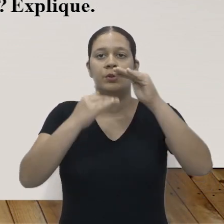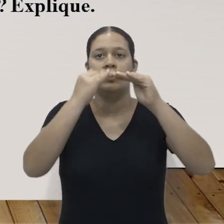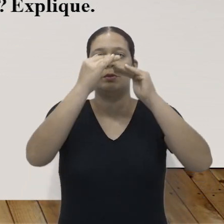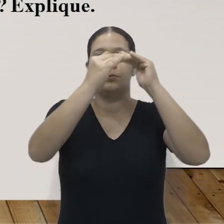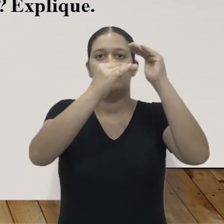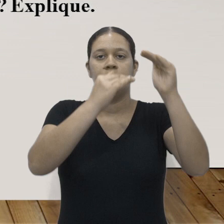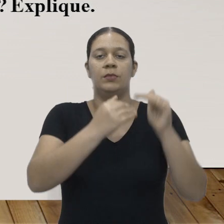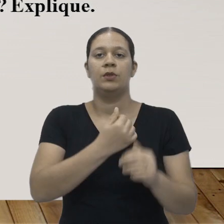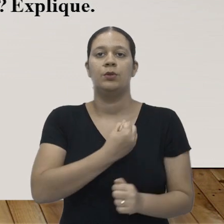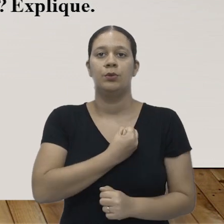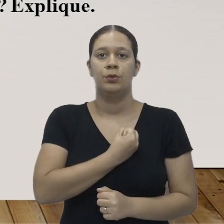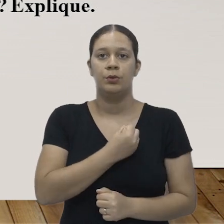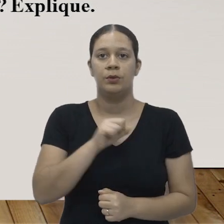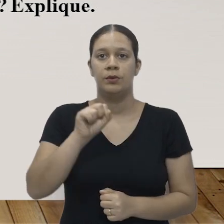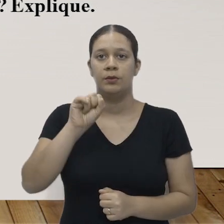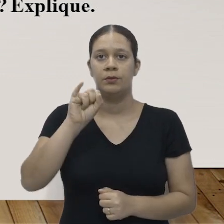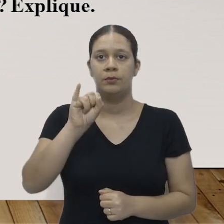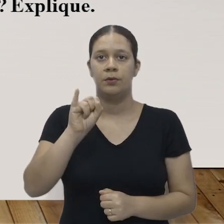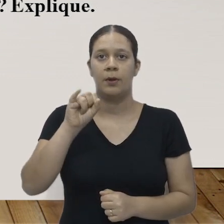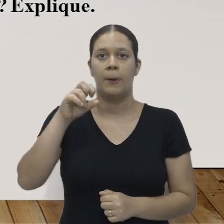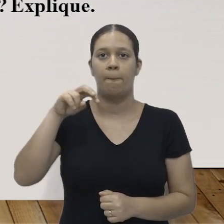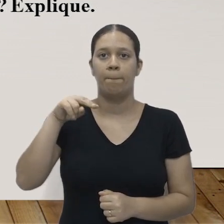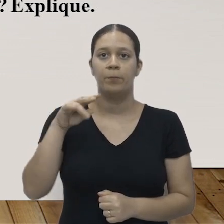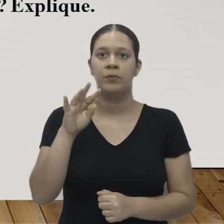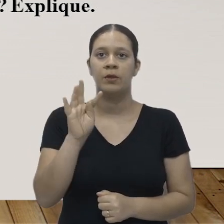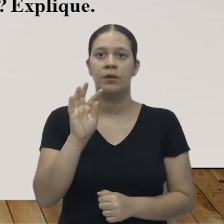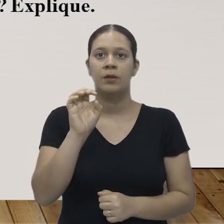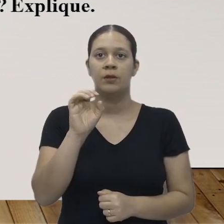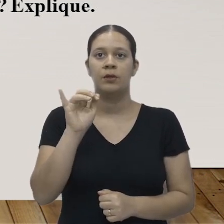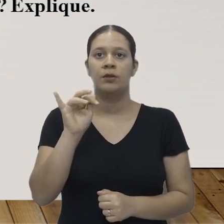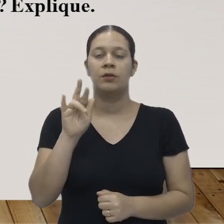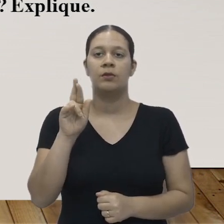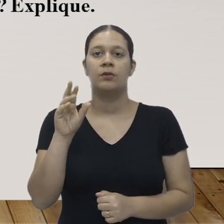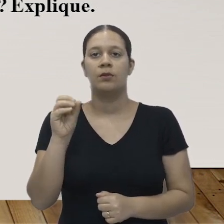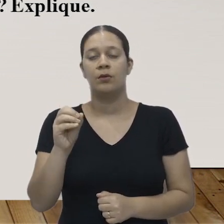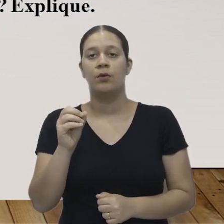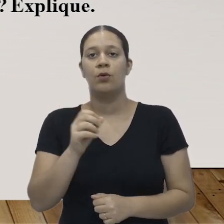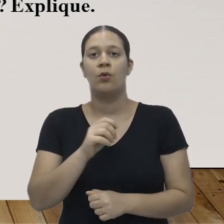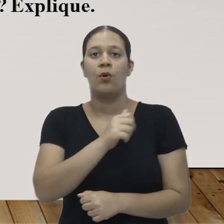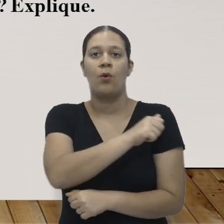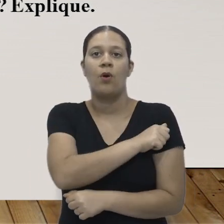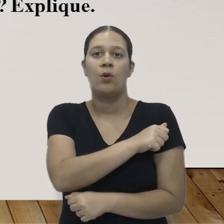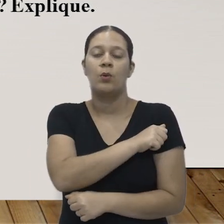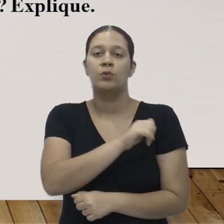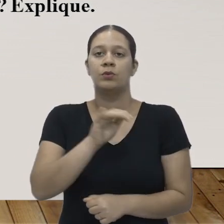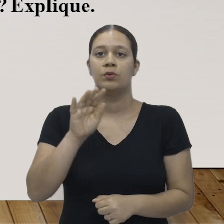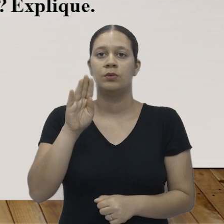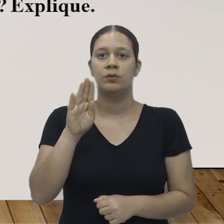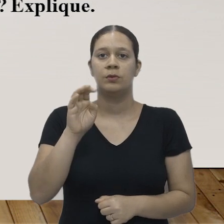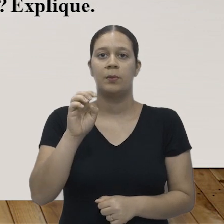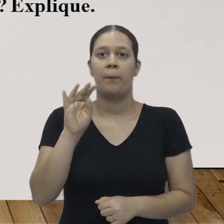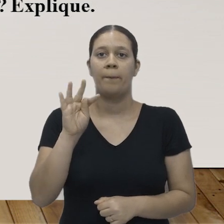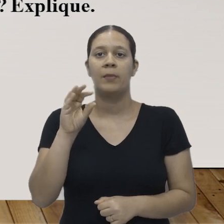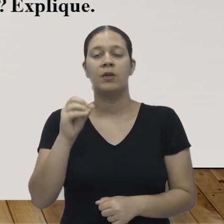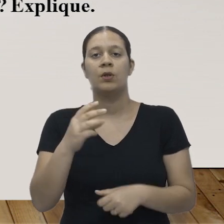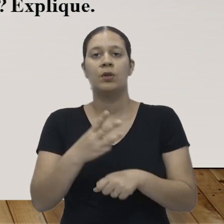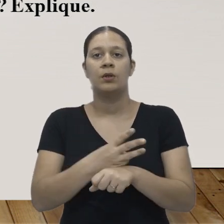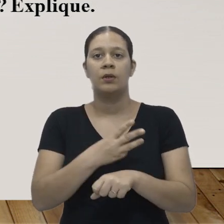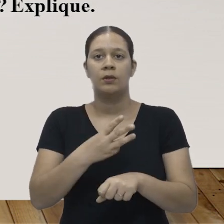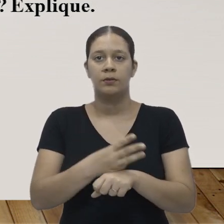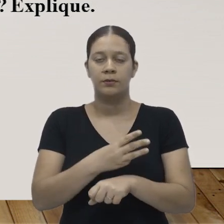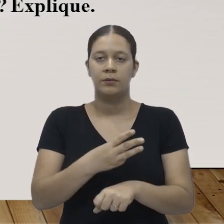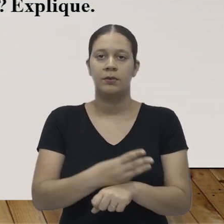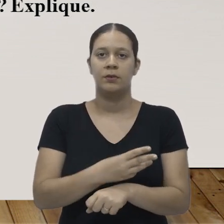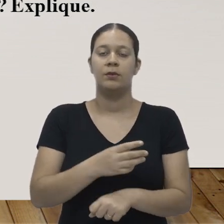sobre o desenvolvimento do conjunto dos números inteiros, na turma do sétimo ano, o aluno Beto compartilhou uma mensagem via